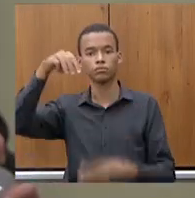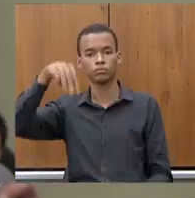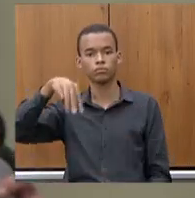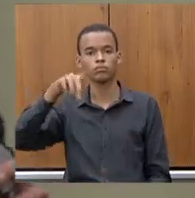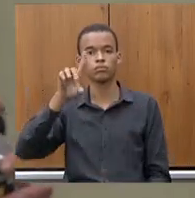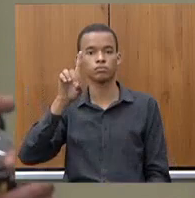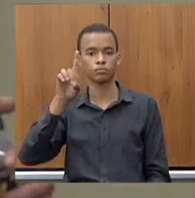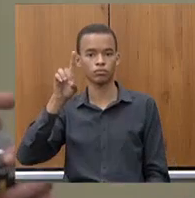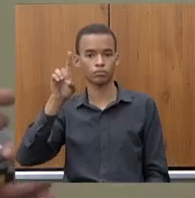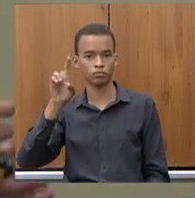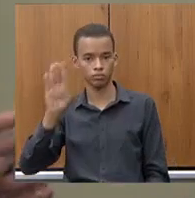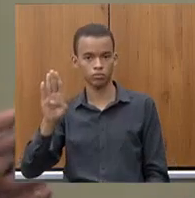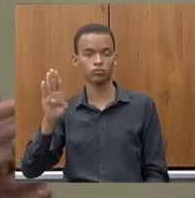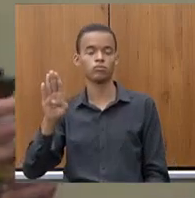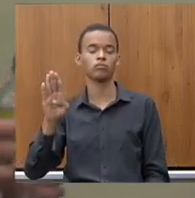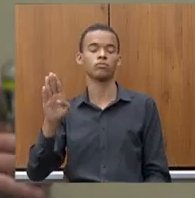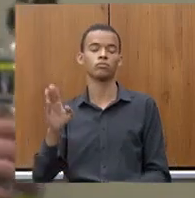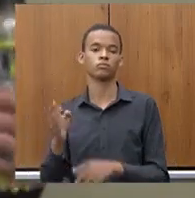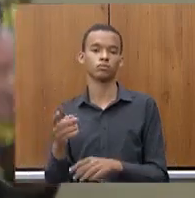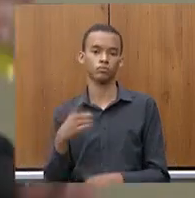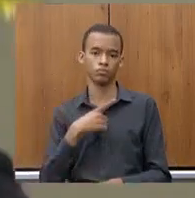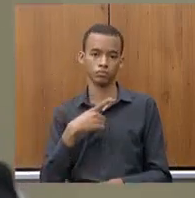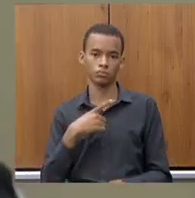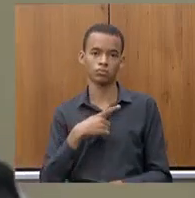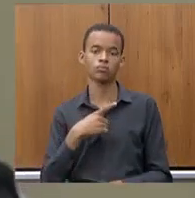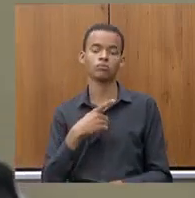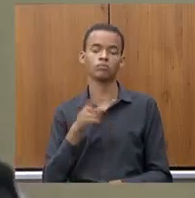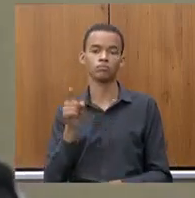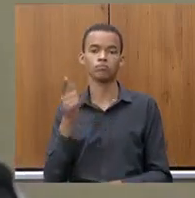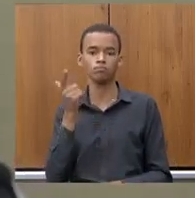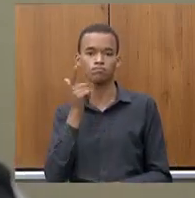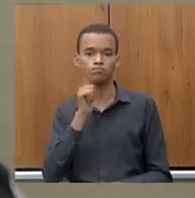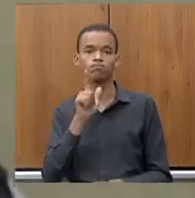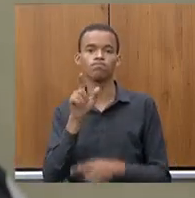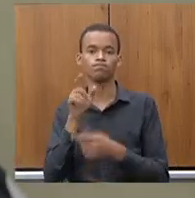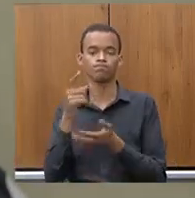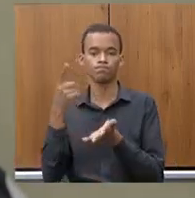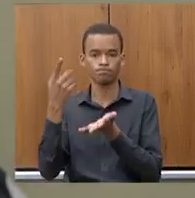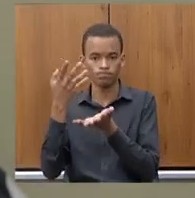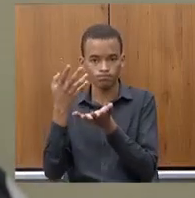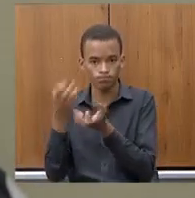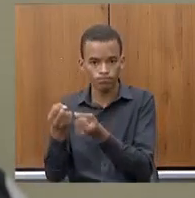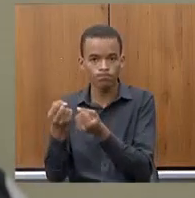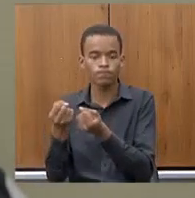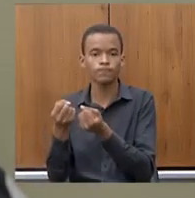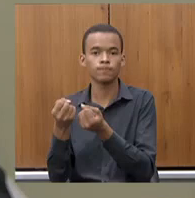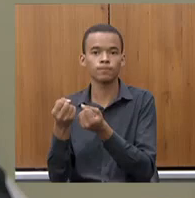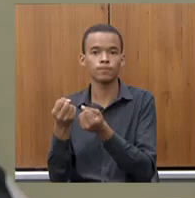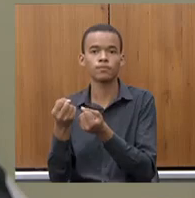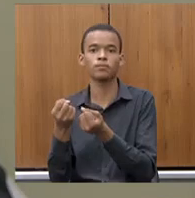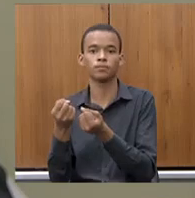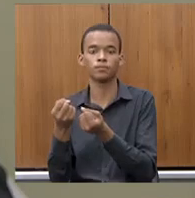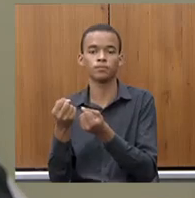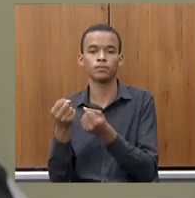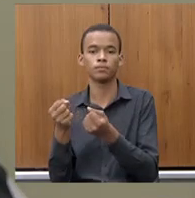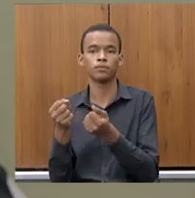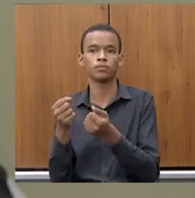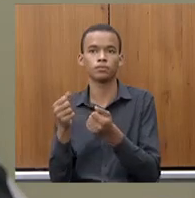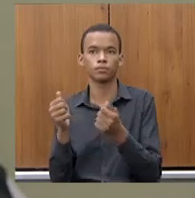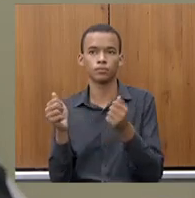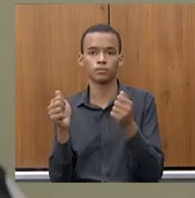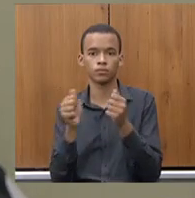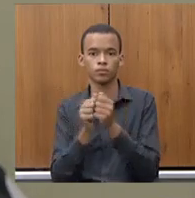BRICS, foi conseguido a aprovação pela junto ao